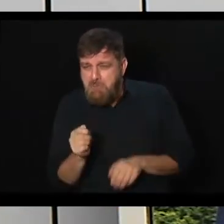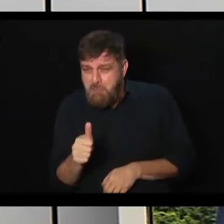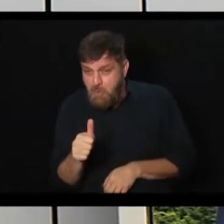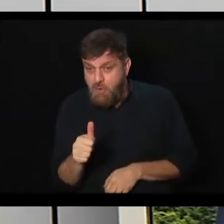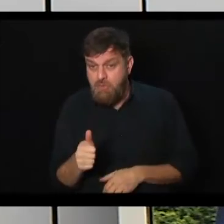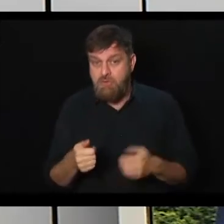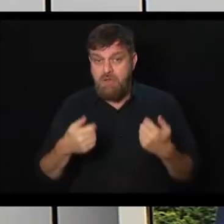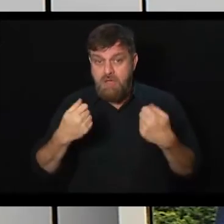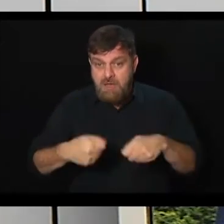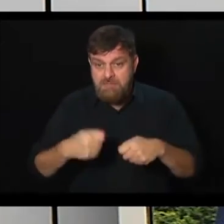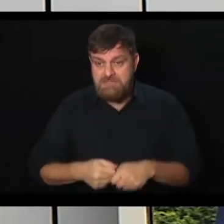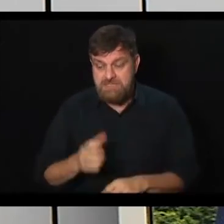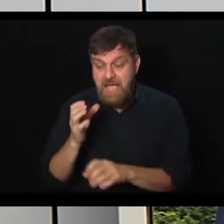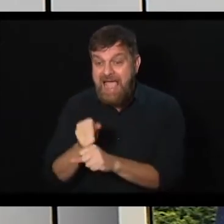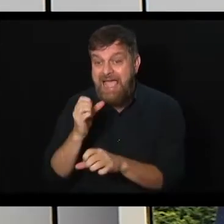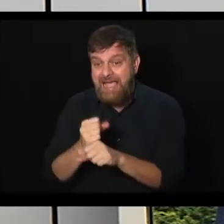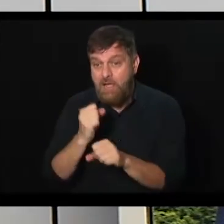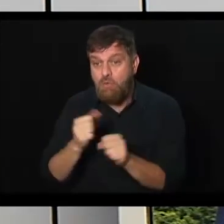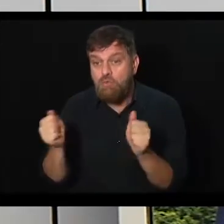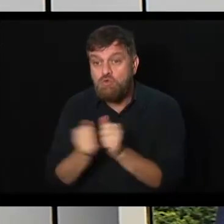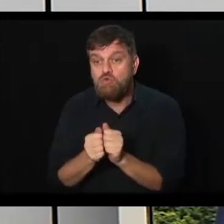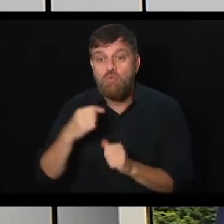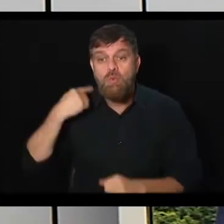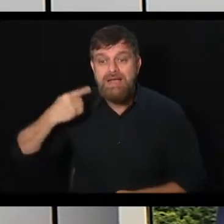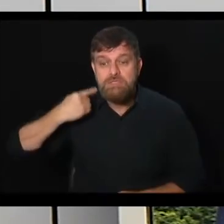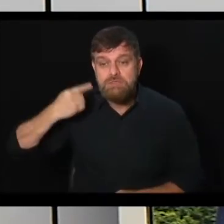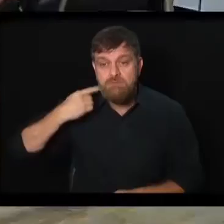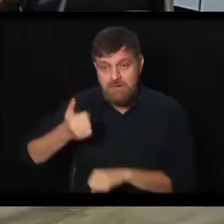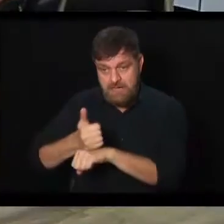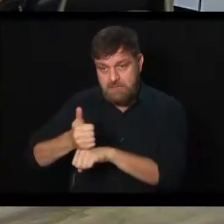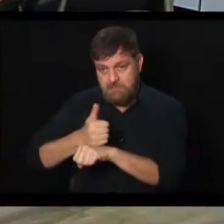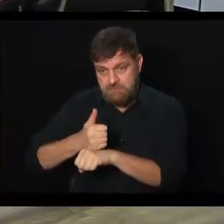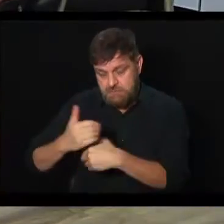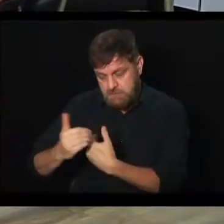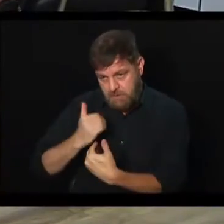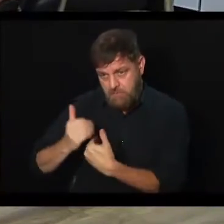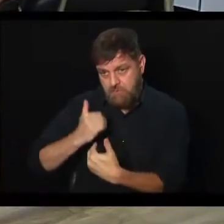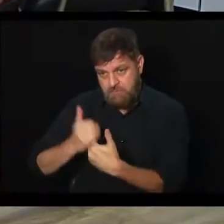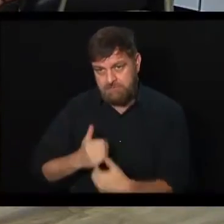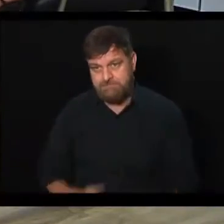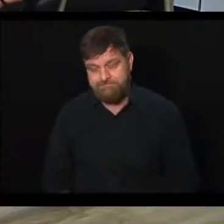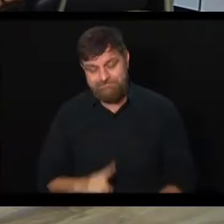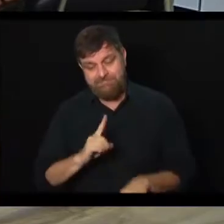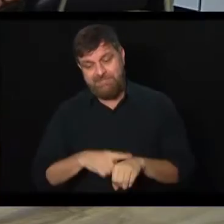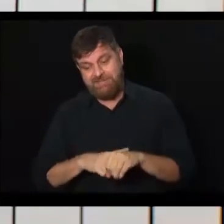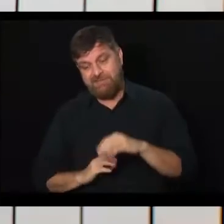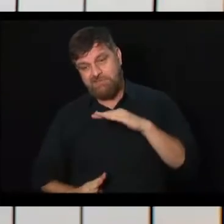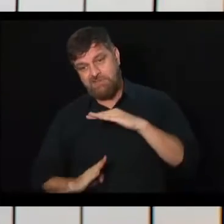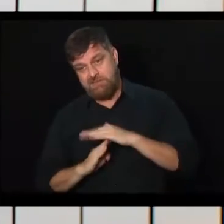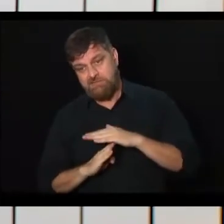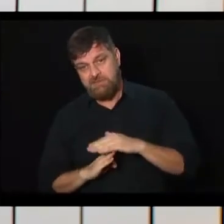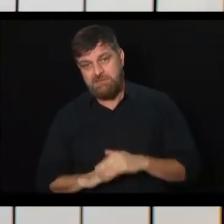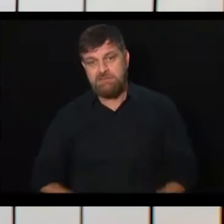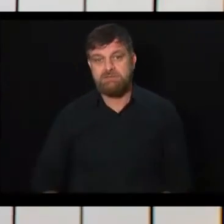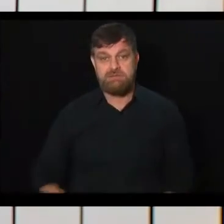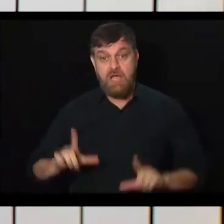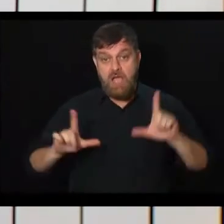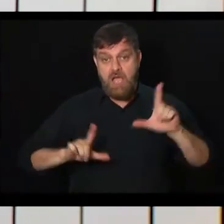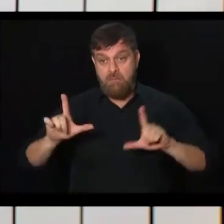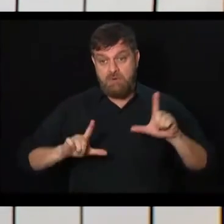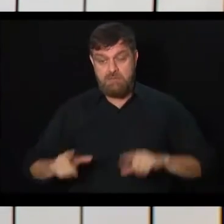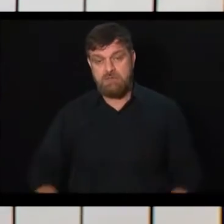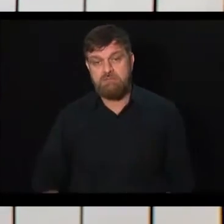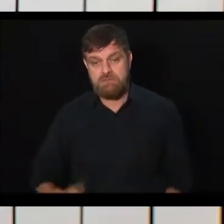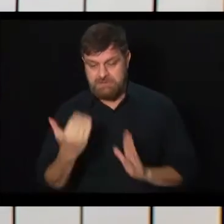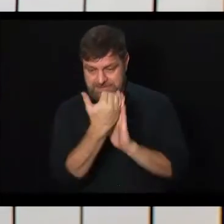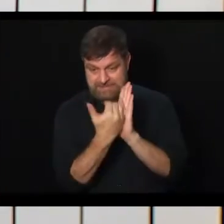é necessário que se faça esse cálculo para ver a melhor opção para cada um. Está certo. Então, infelizmente, o nosso tempo acabou e o Questão de Ordem fica por aqui. Se você